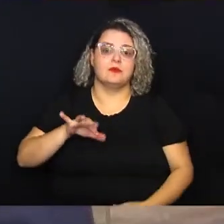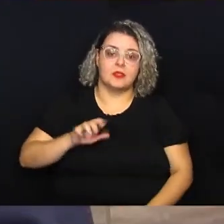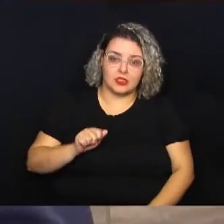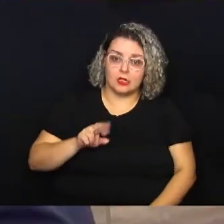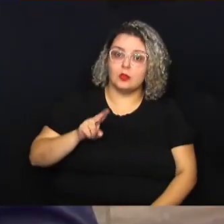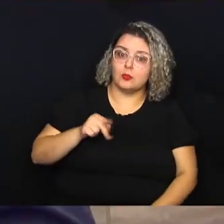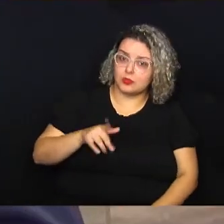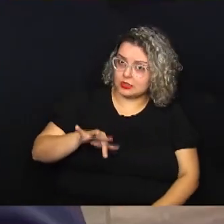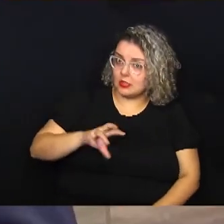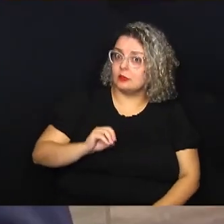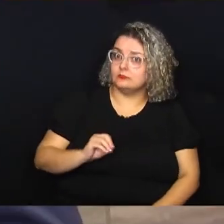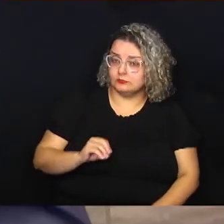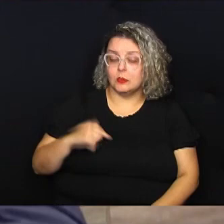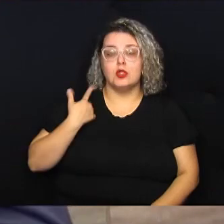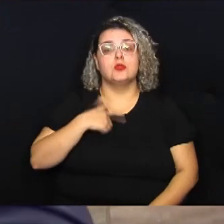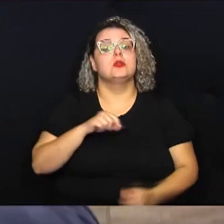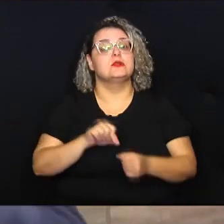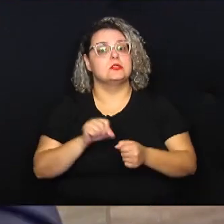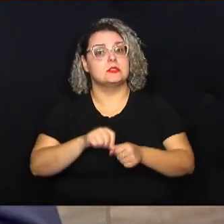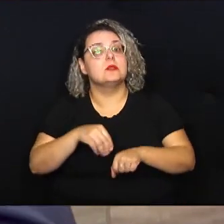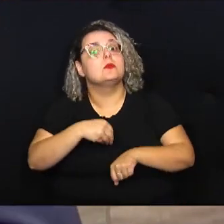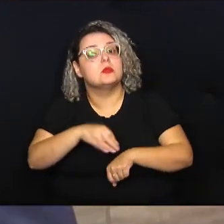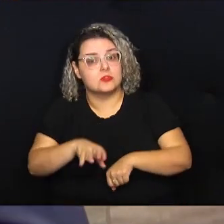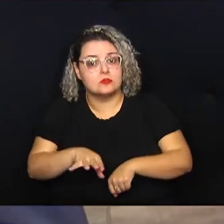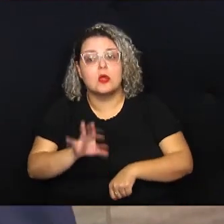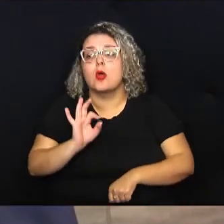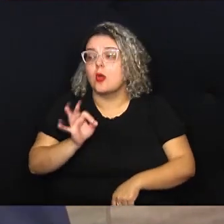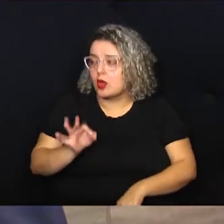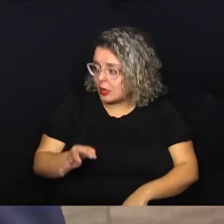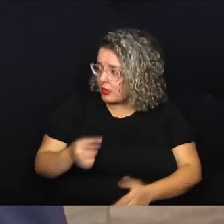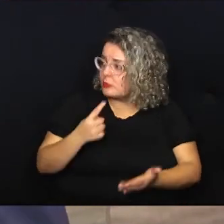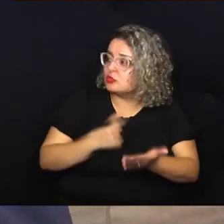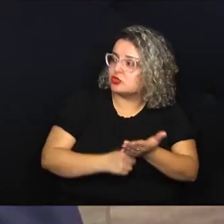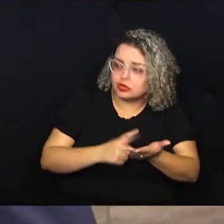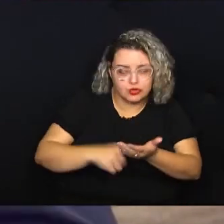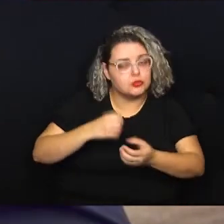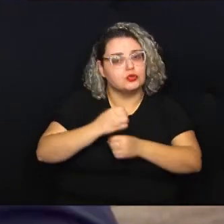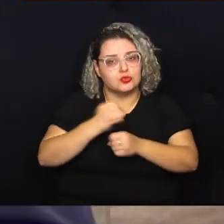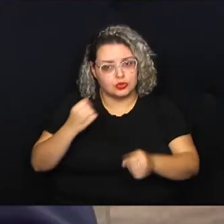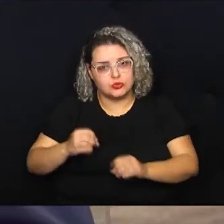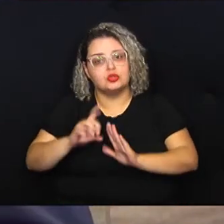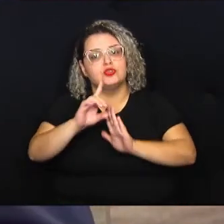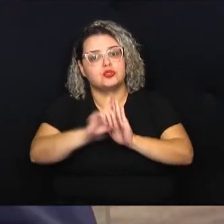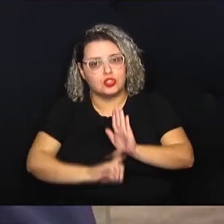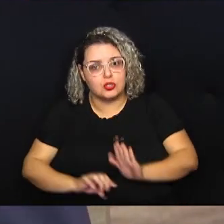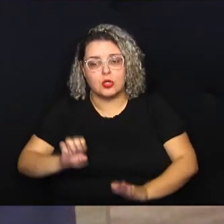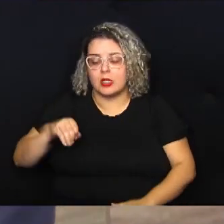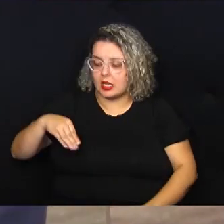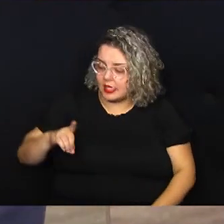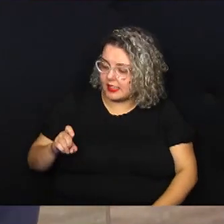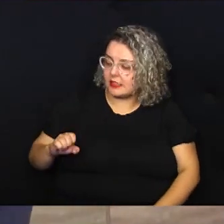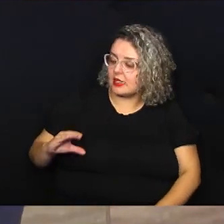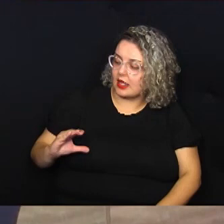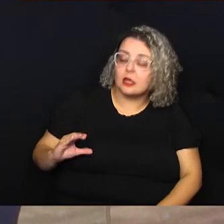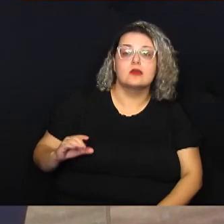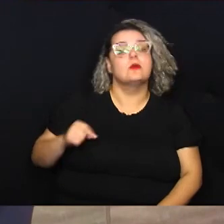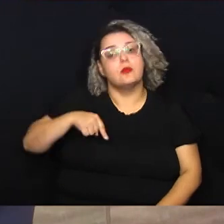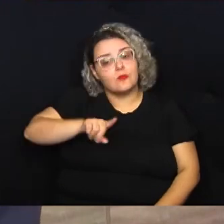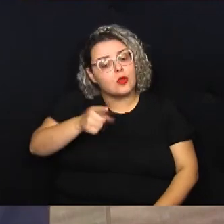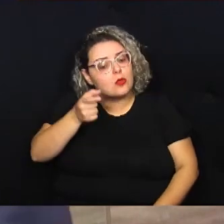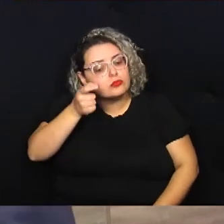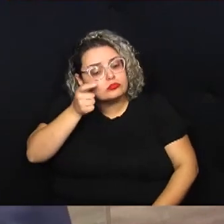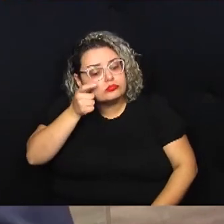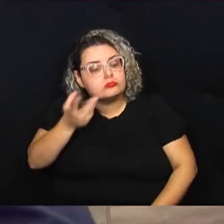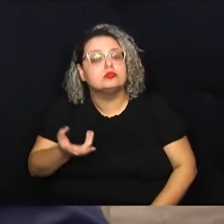Com certeza, nós fizemos a indicação, marcamos, agendamos com engenheiros, com diretores da Indec, foram até o local e ficaram de